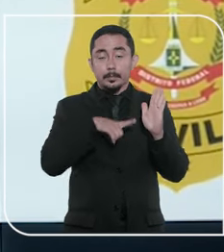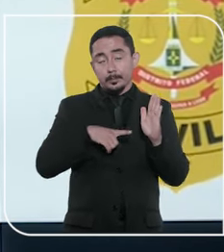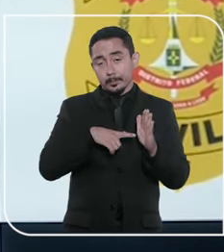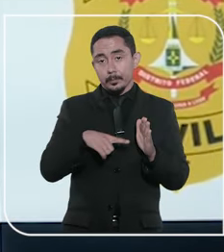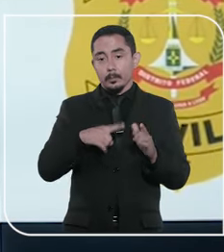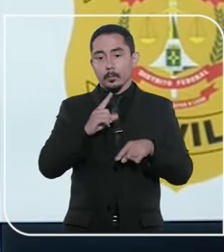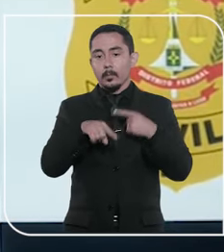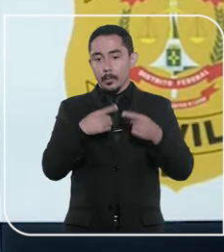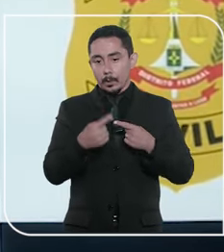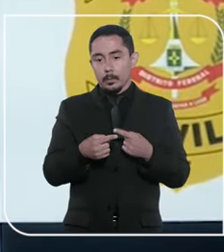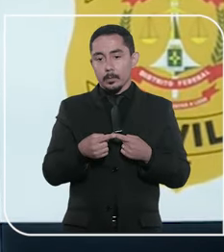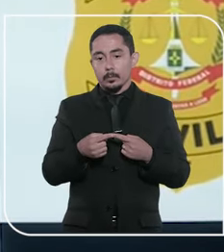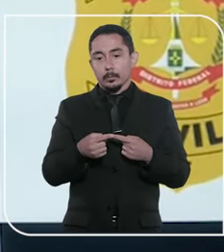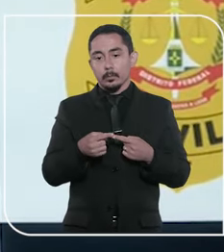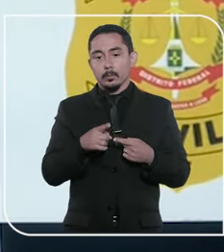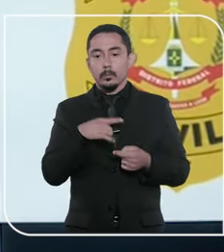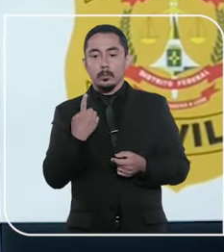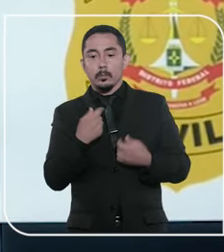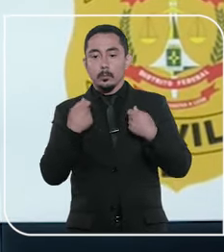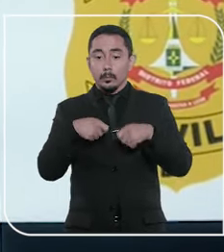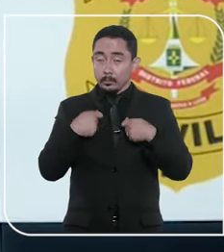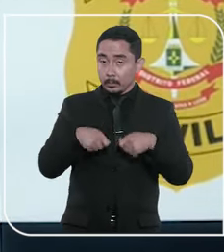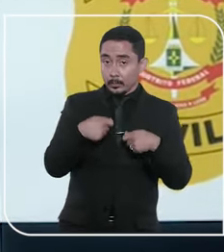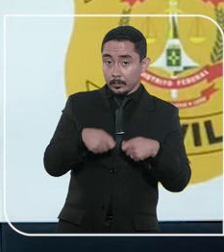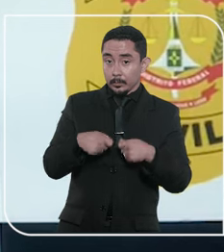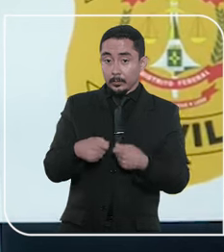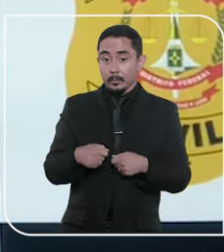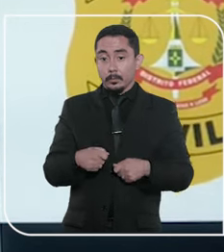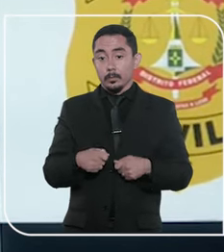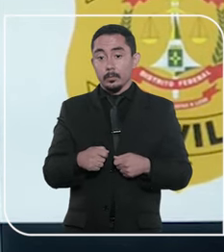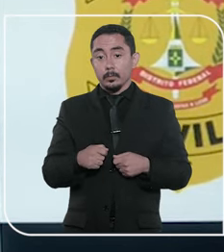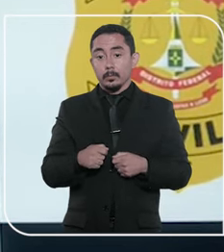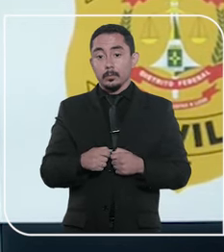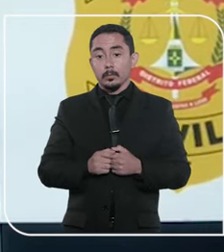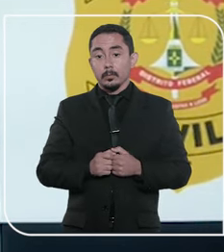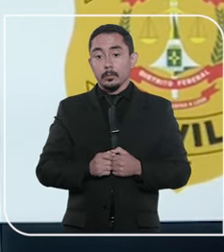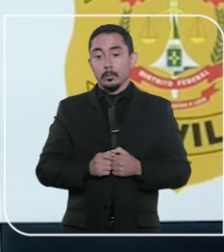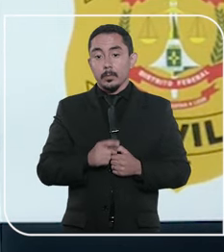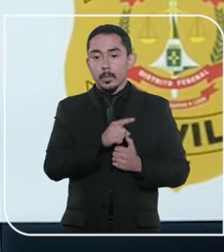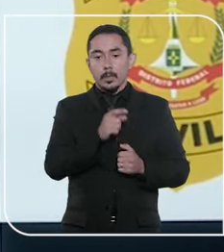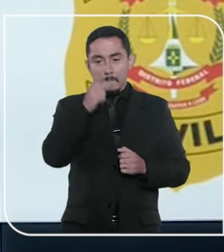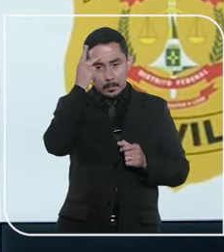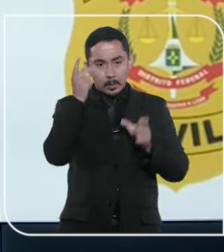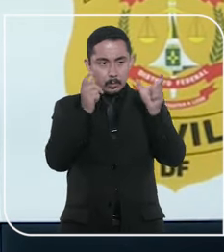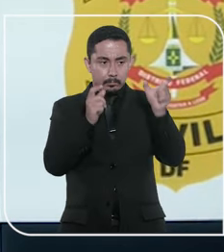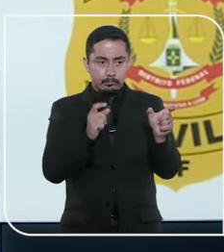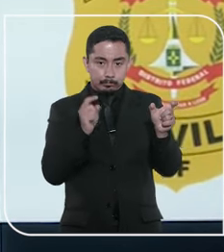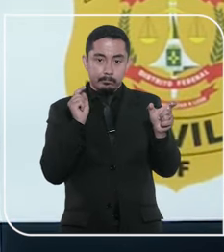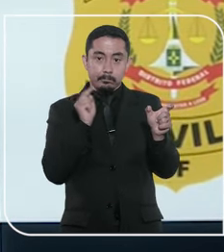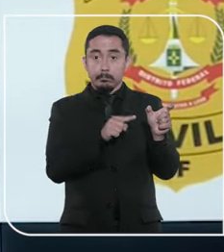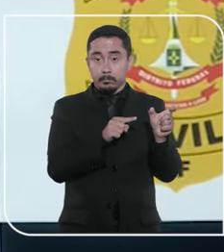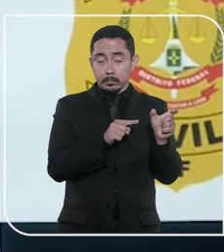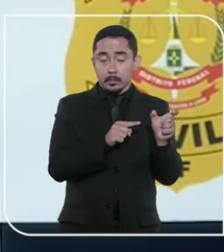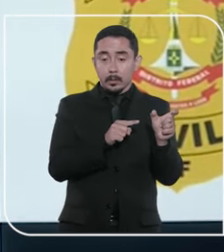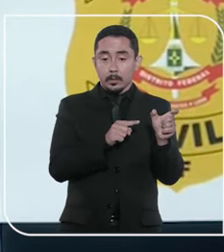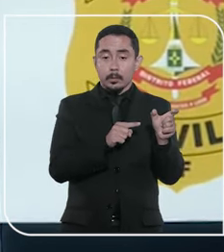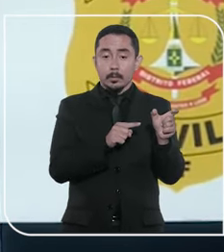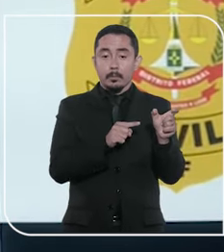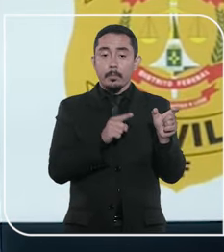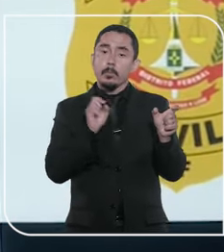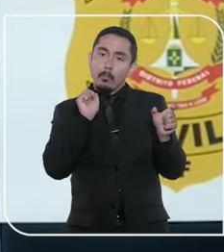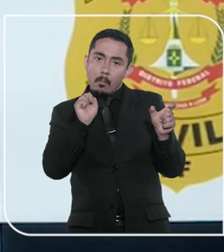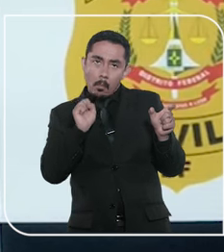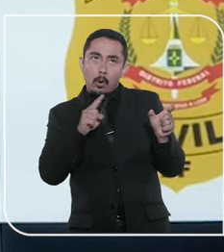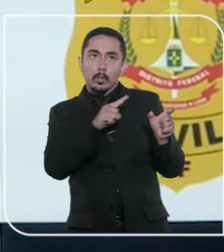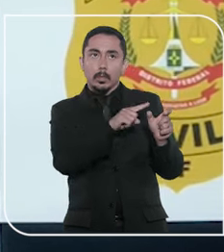físicas da pessoa investigada. Depois disso, nós devemos colocar a pessoa que suspeitamos